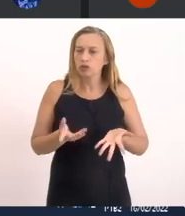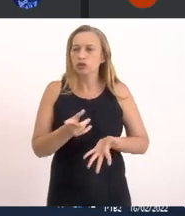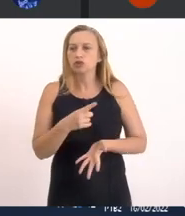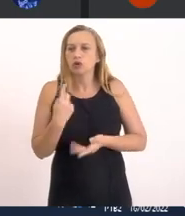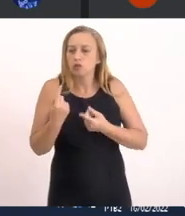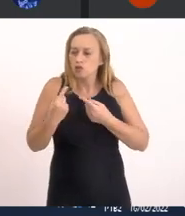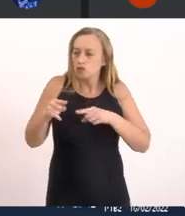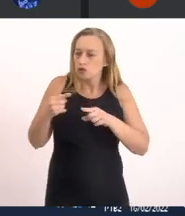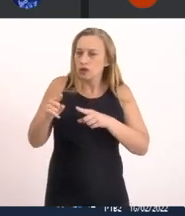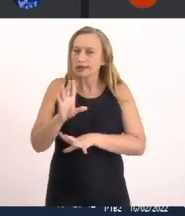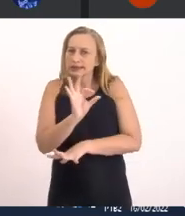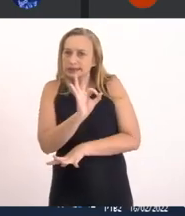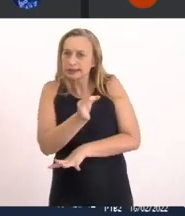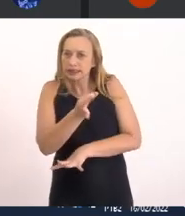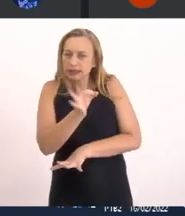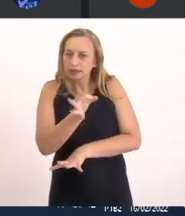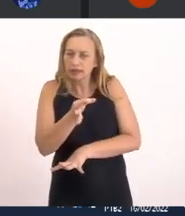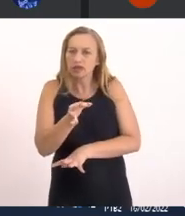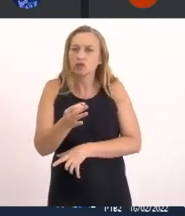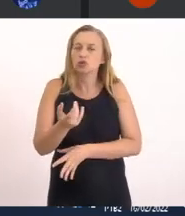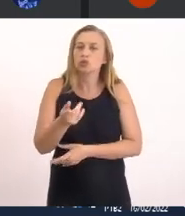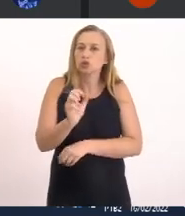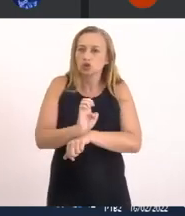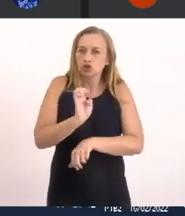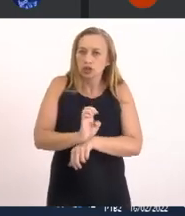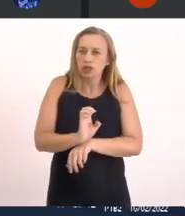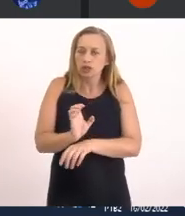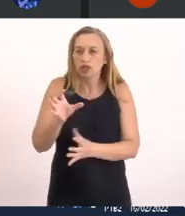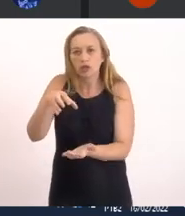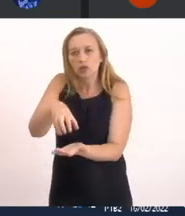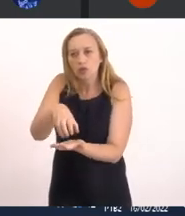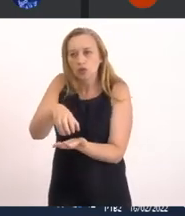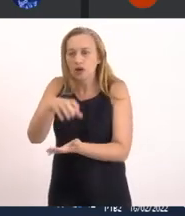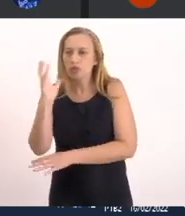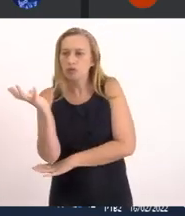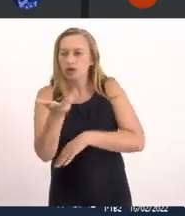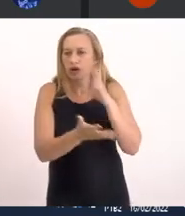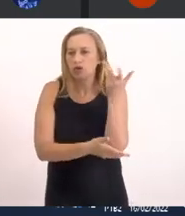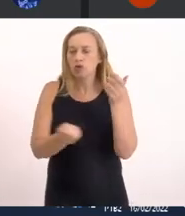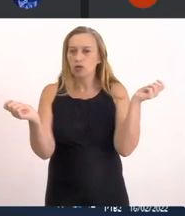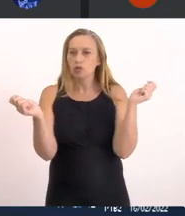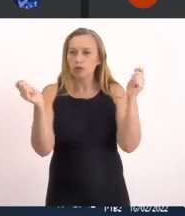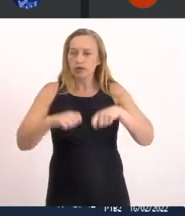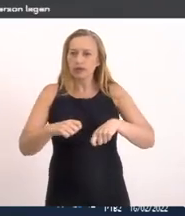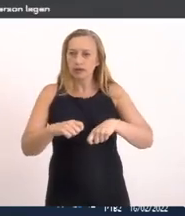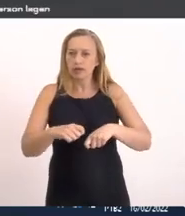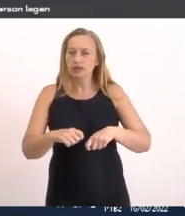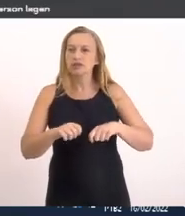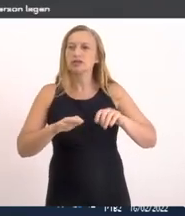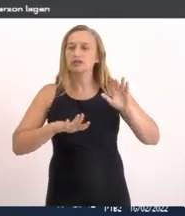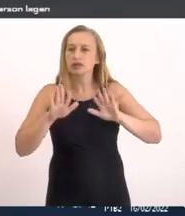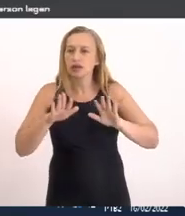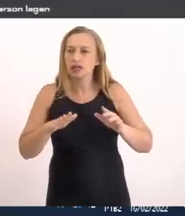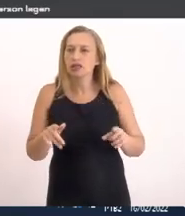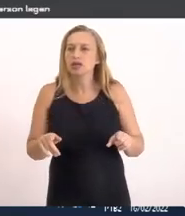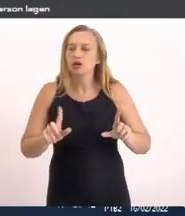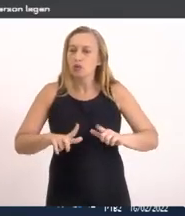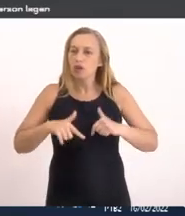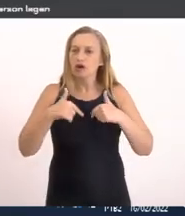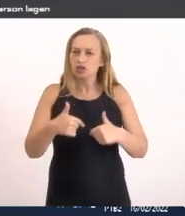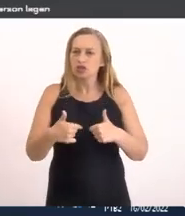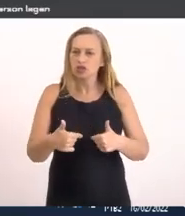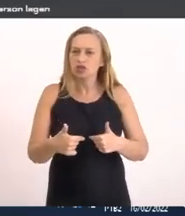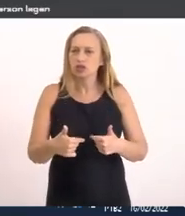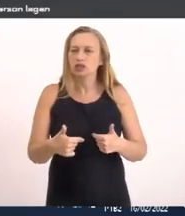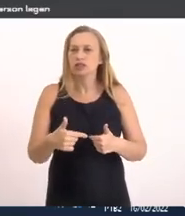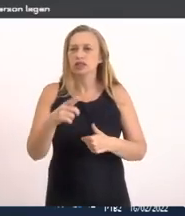provocamos Evidentemente O Estado Que é o órgão Ambiental Competente Para o licenciamento E ação Dessa Dessa